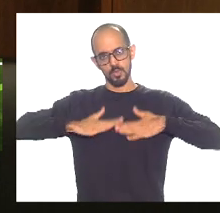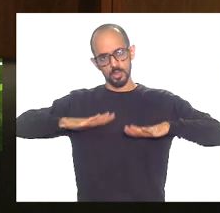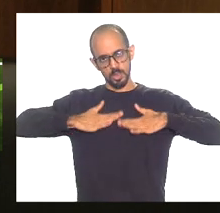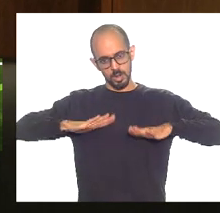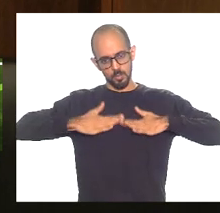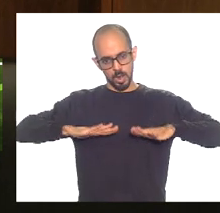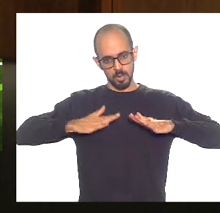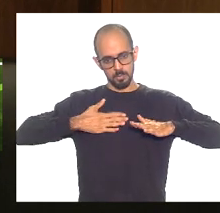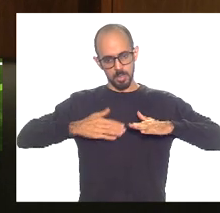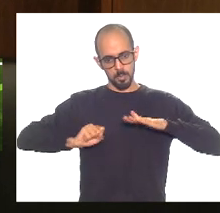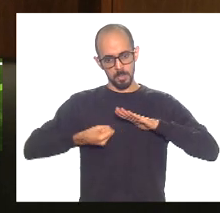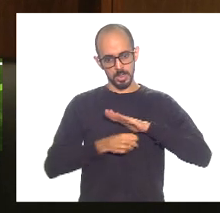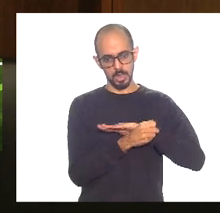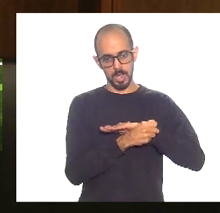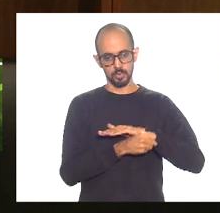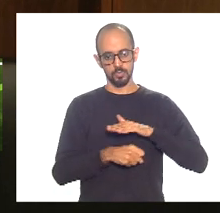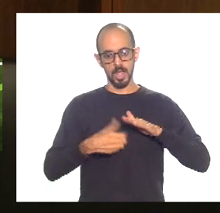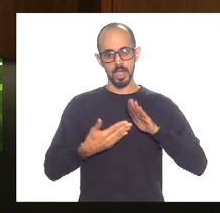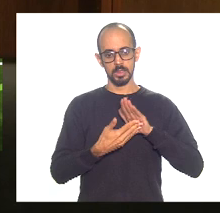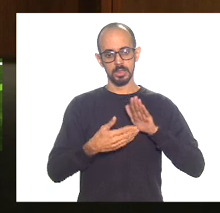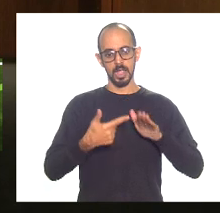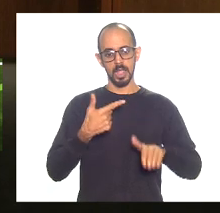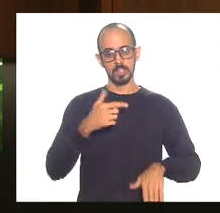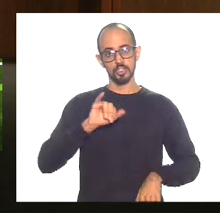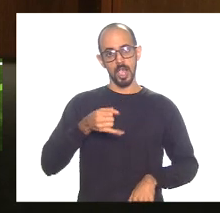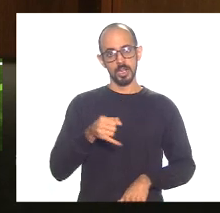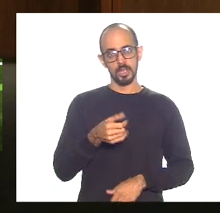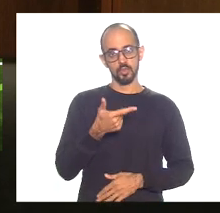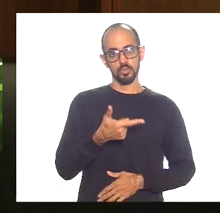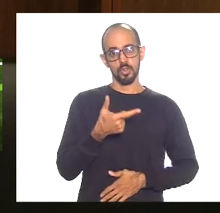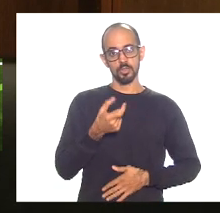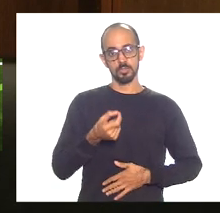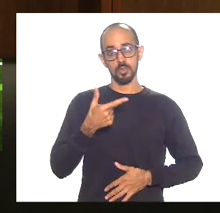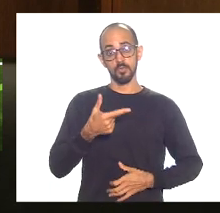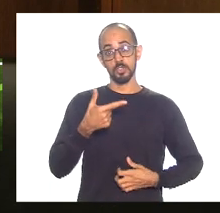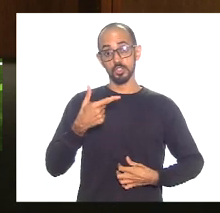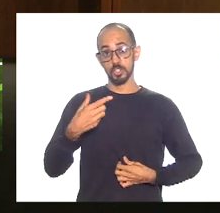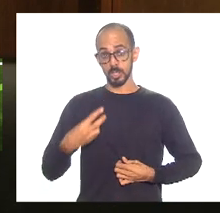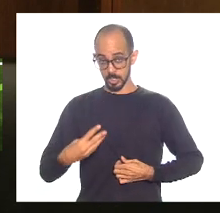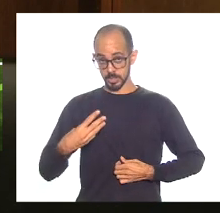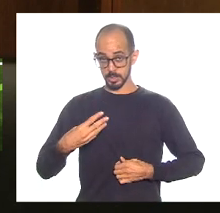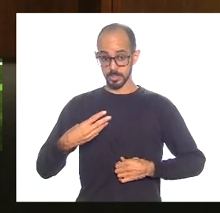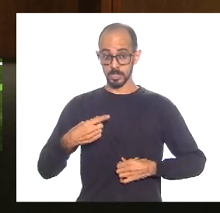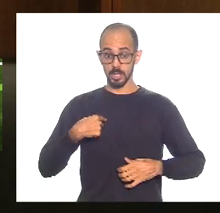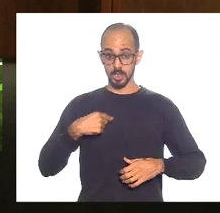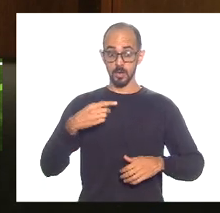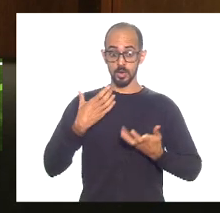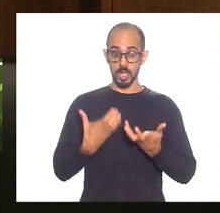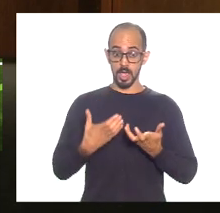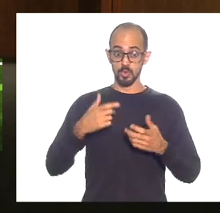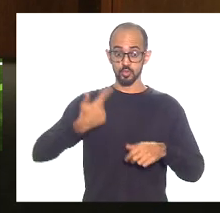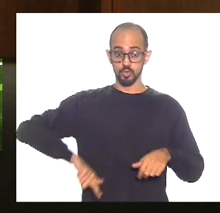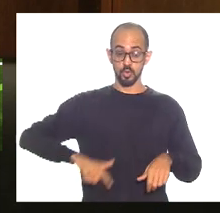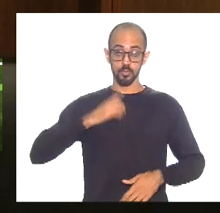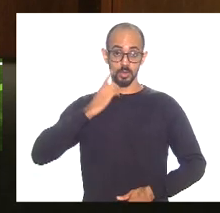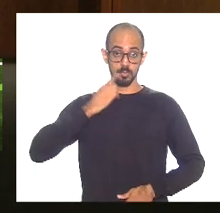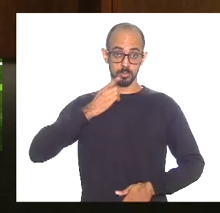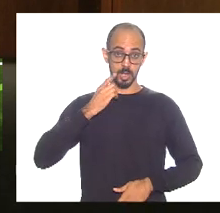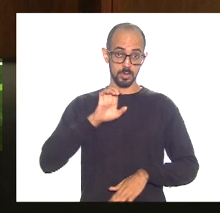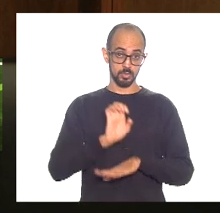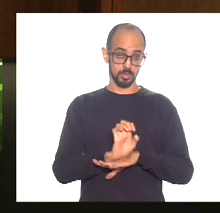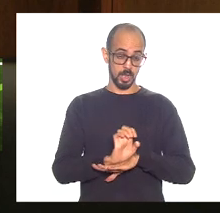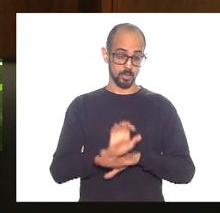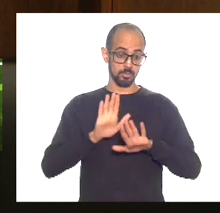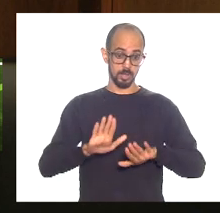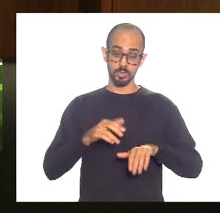vai até janeiro de 2023 vou pretendo concorrer a deputado estadual mas não vou mais